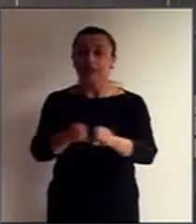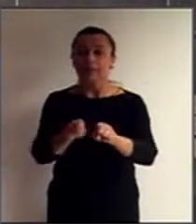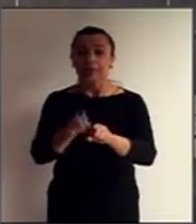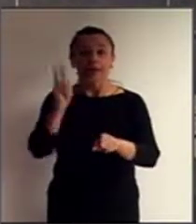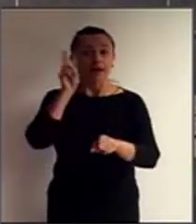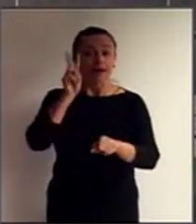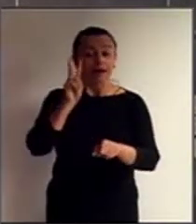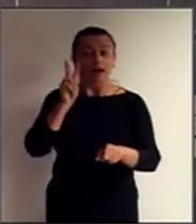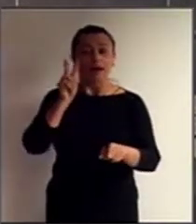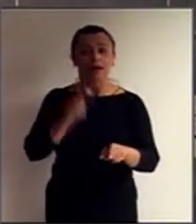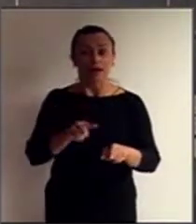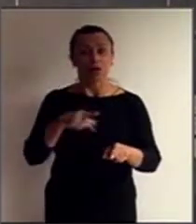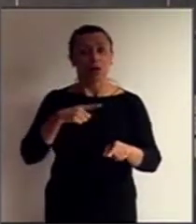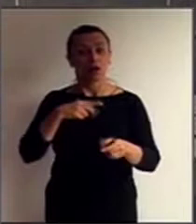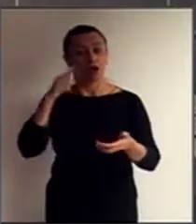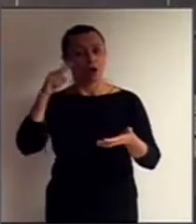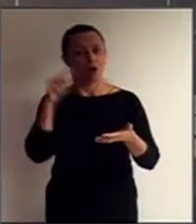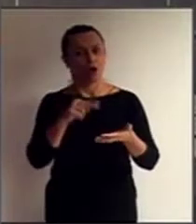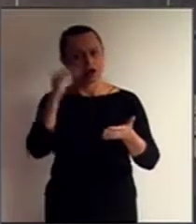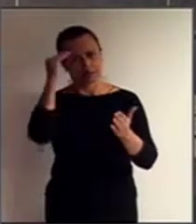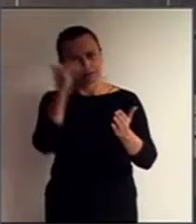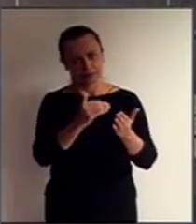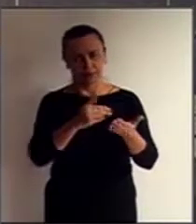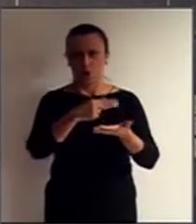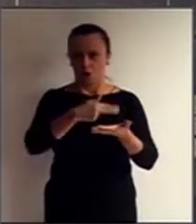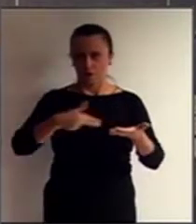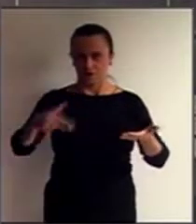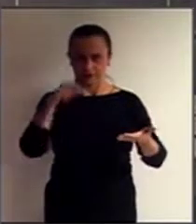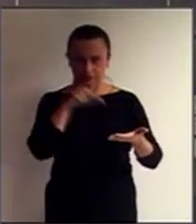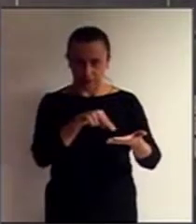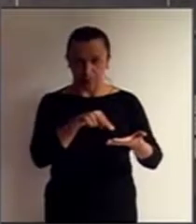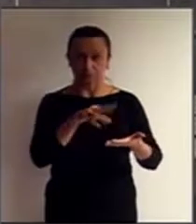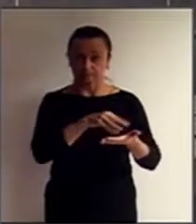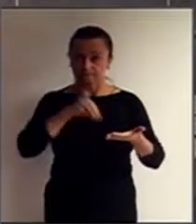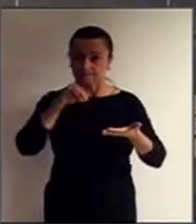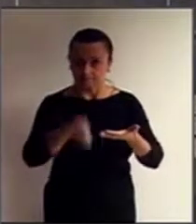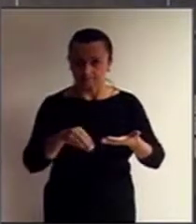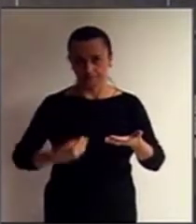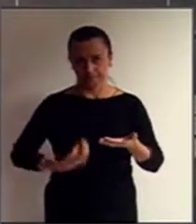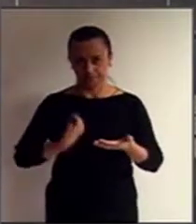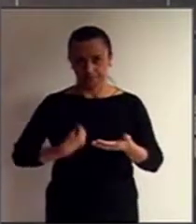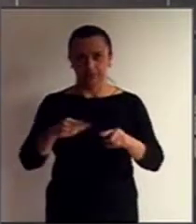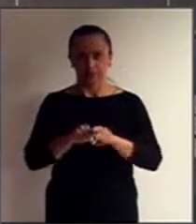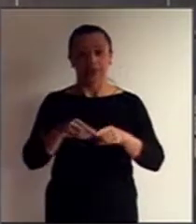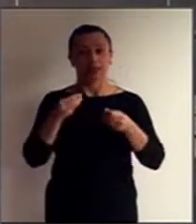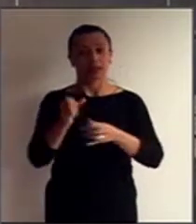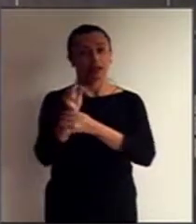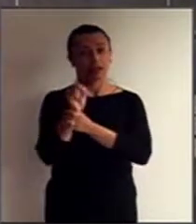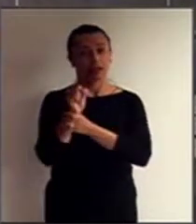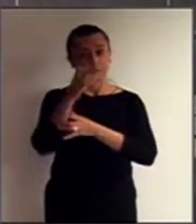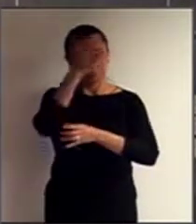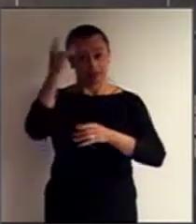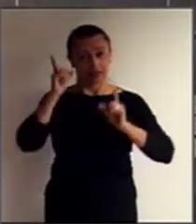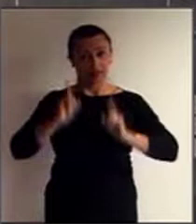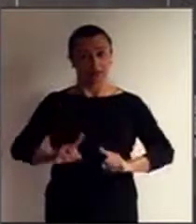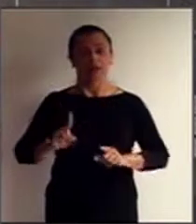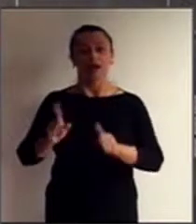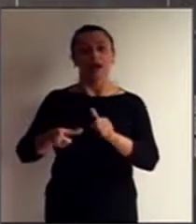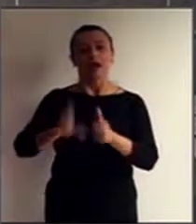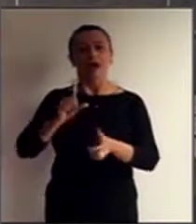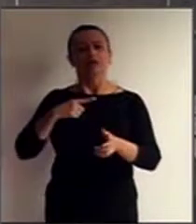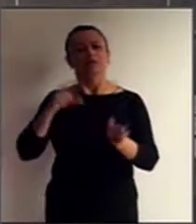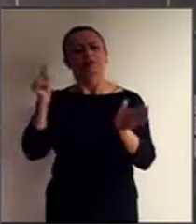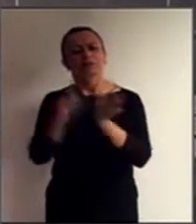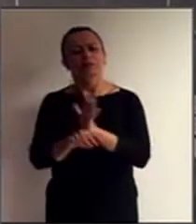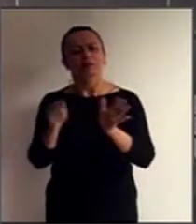os princípios dessa Convenção, garantindo a participação das pessoas com deficiência com a devida consulta, qualquer